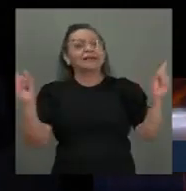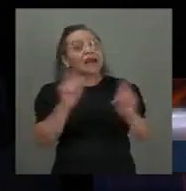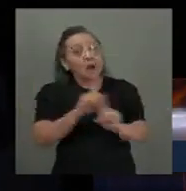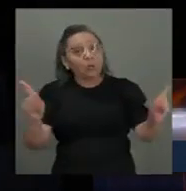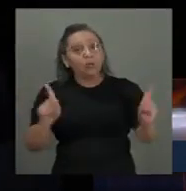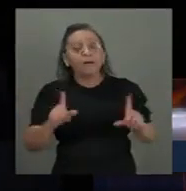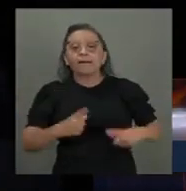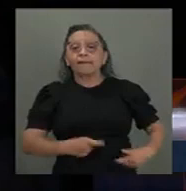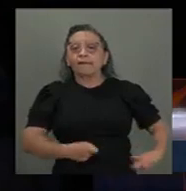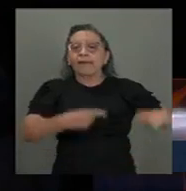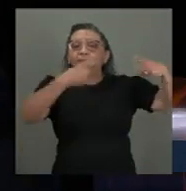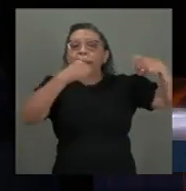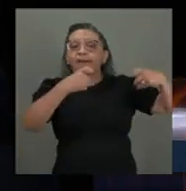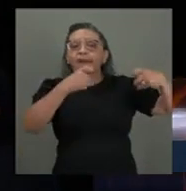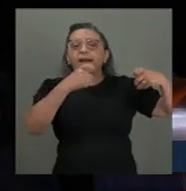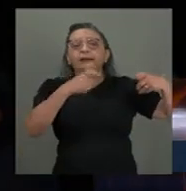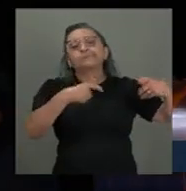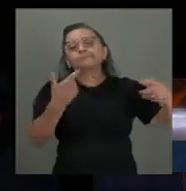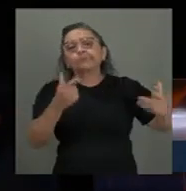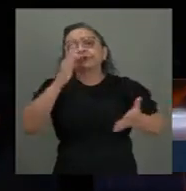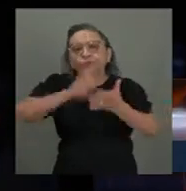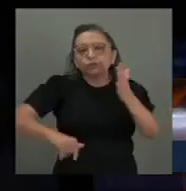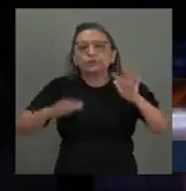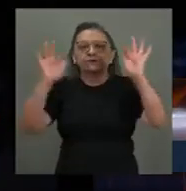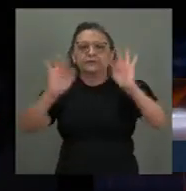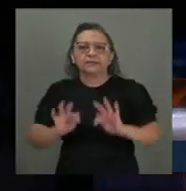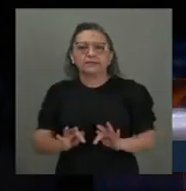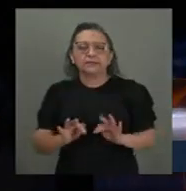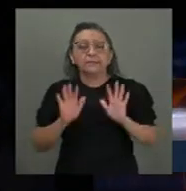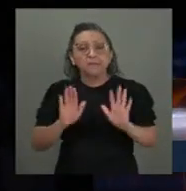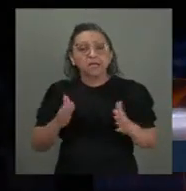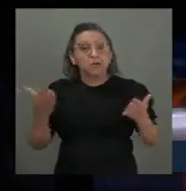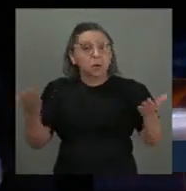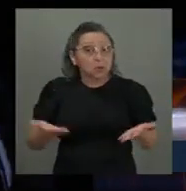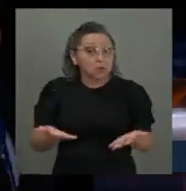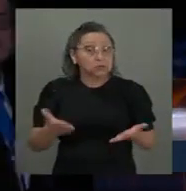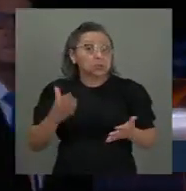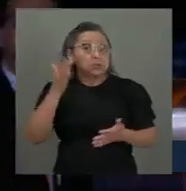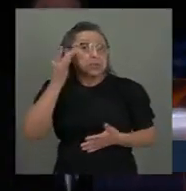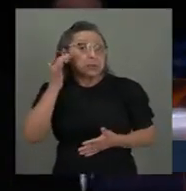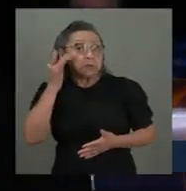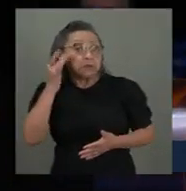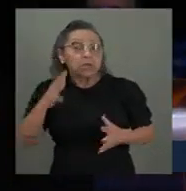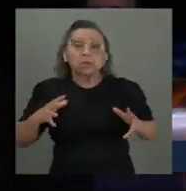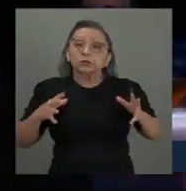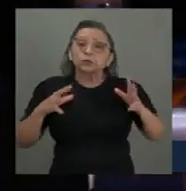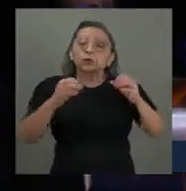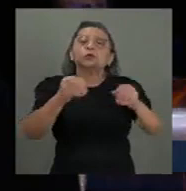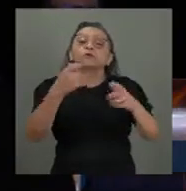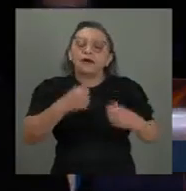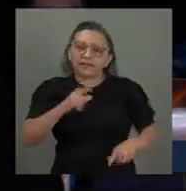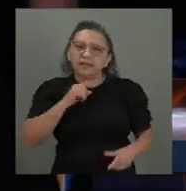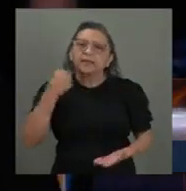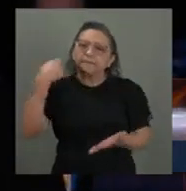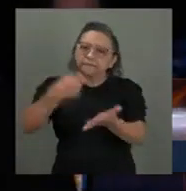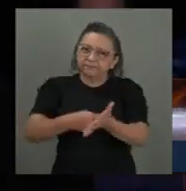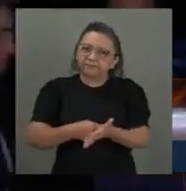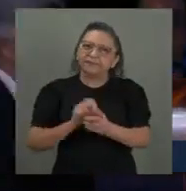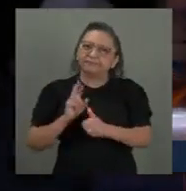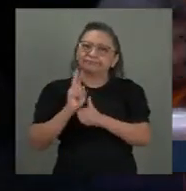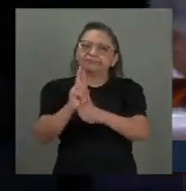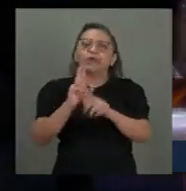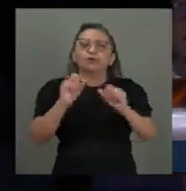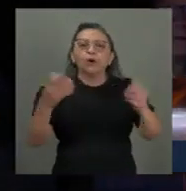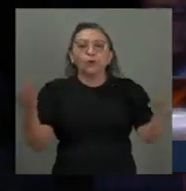guerra é a infelicidade. E mais hoje, mais amanhã, todos terão que responder. Como está hoje